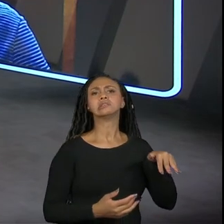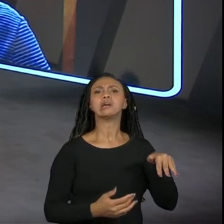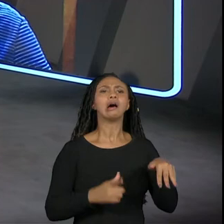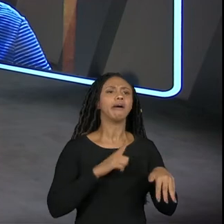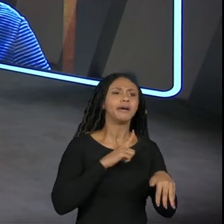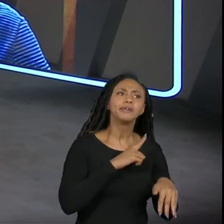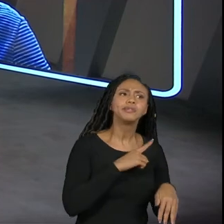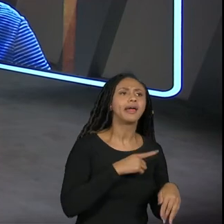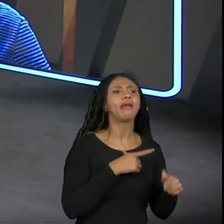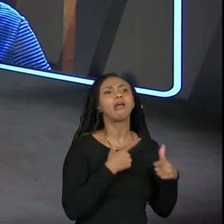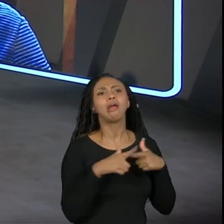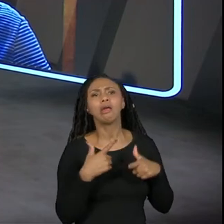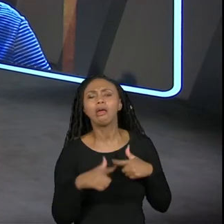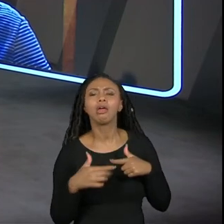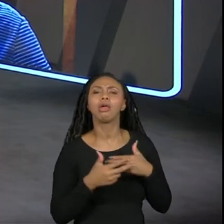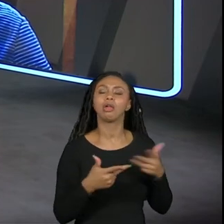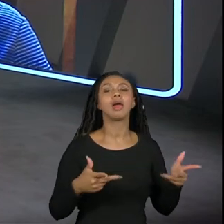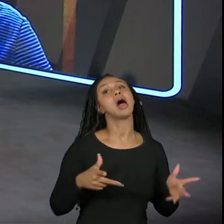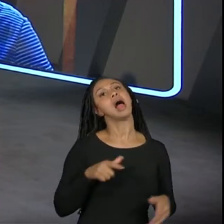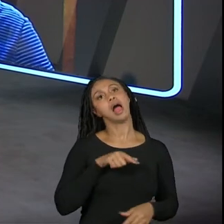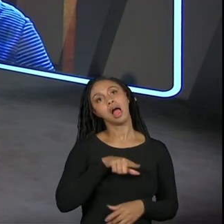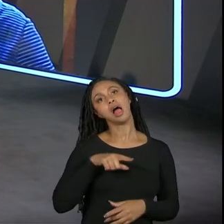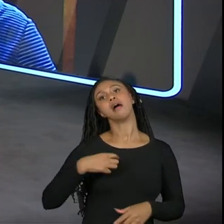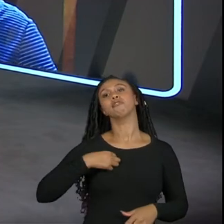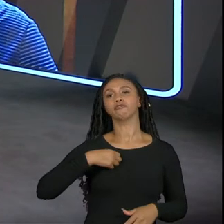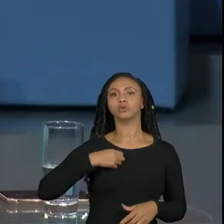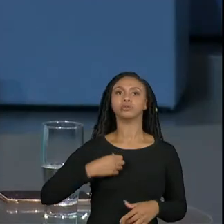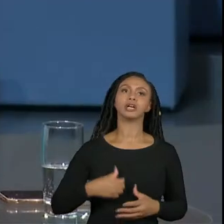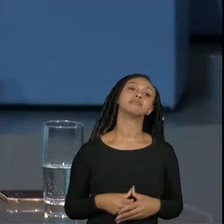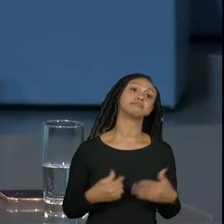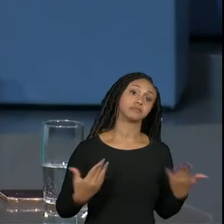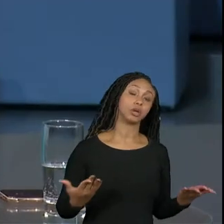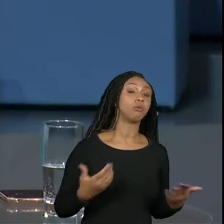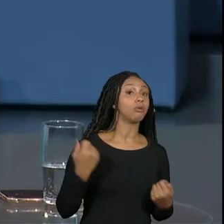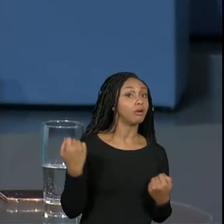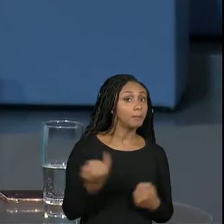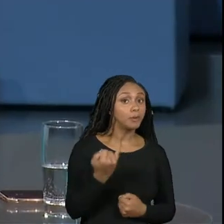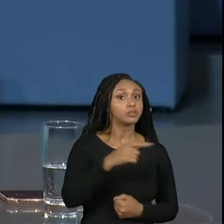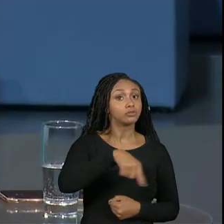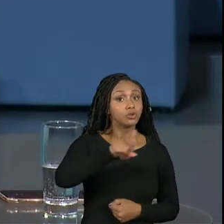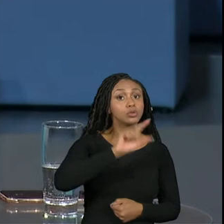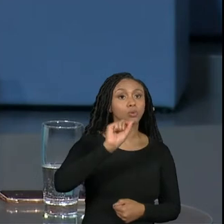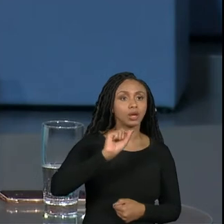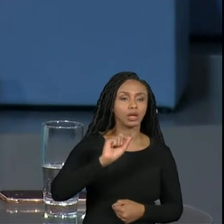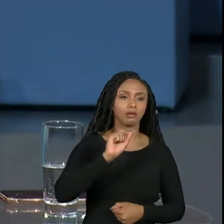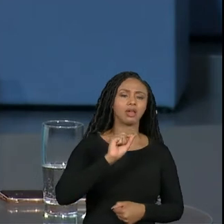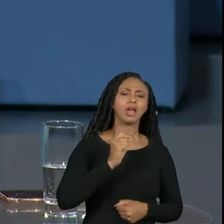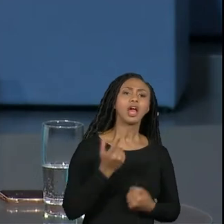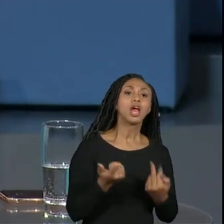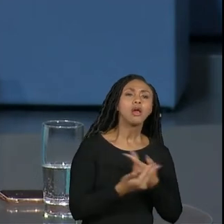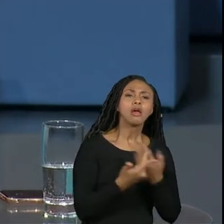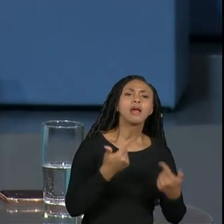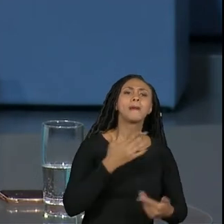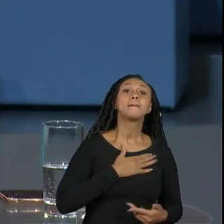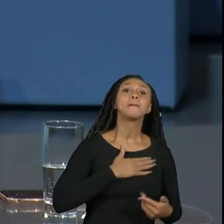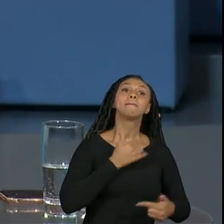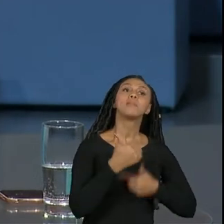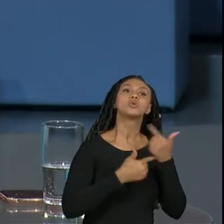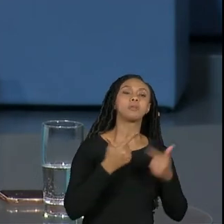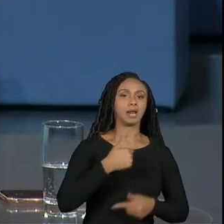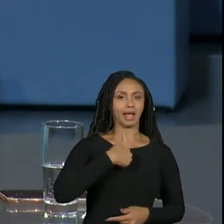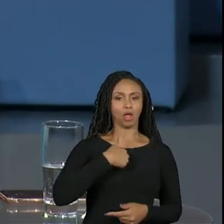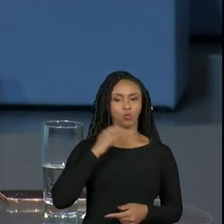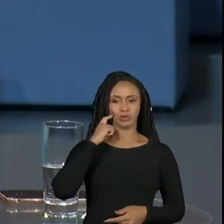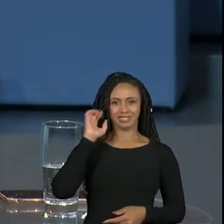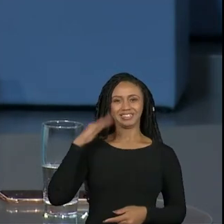trabalho não pode ser considerado como trabalho voluntário então gente o importante é prática do dia a dia o que eu faço por exemplo eu professora